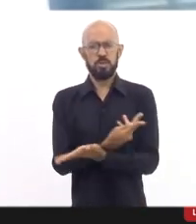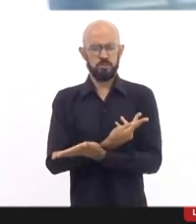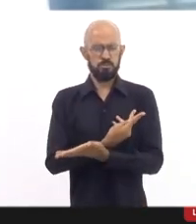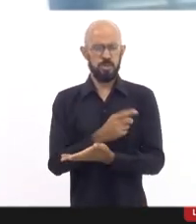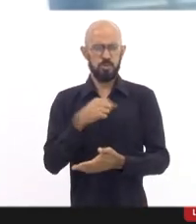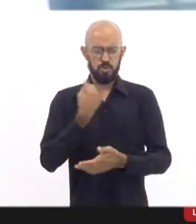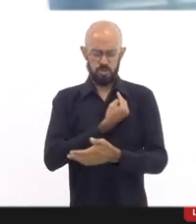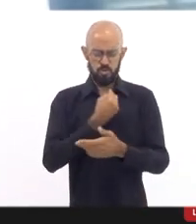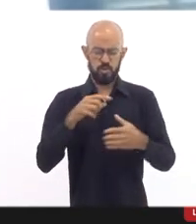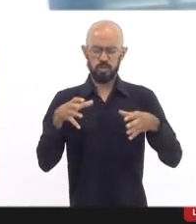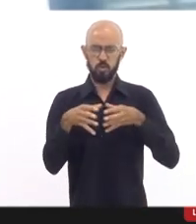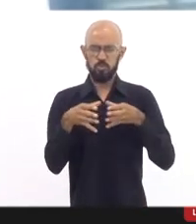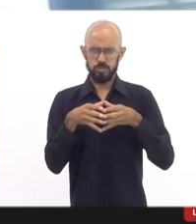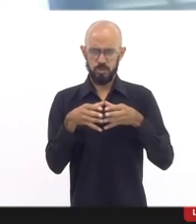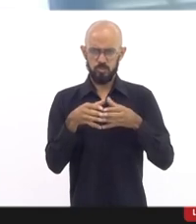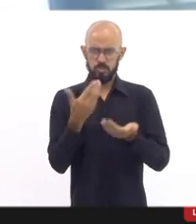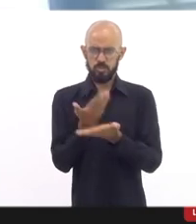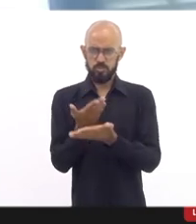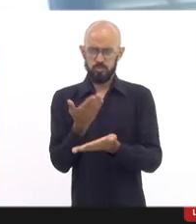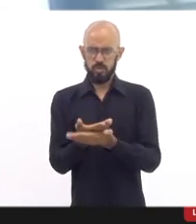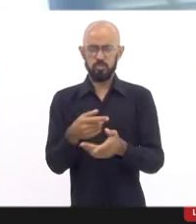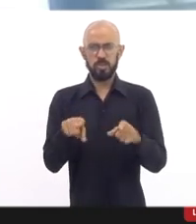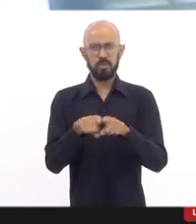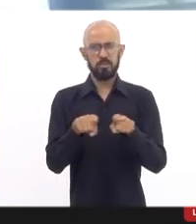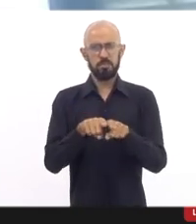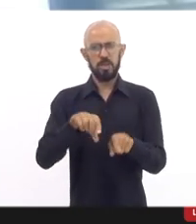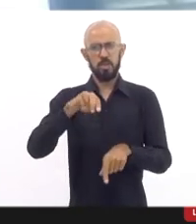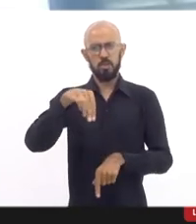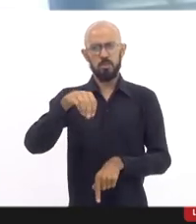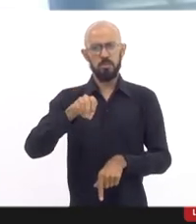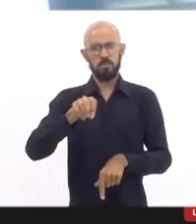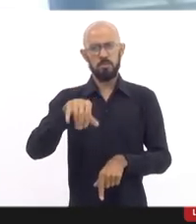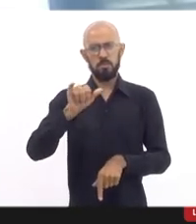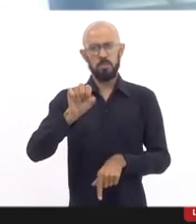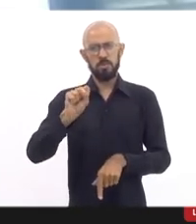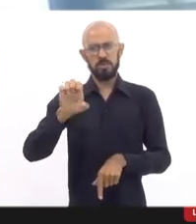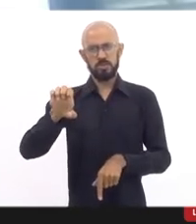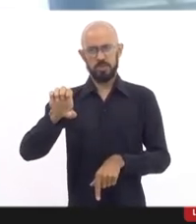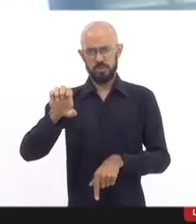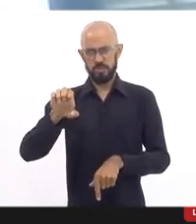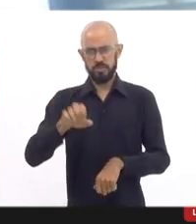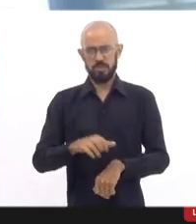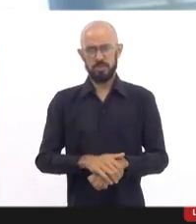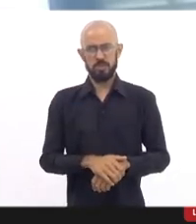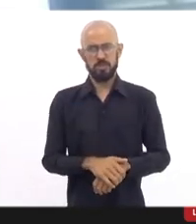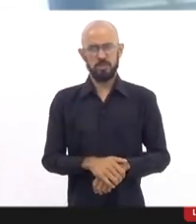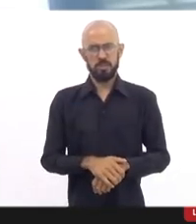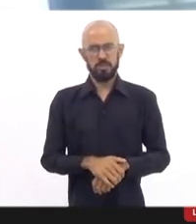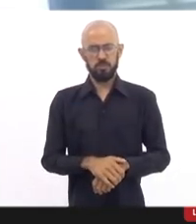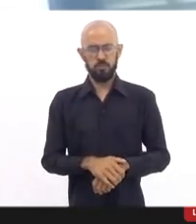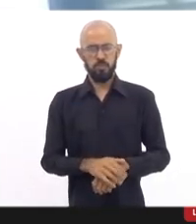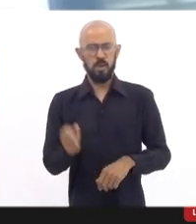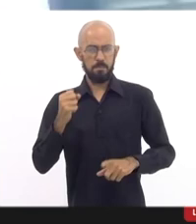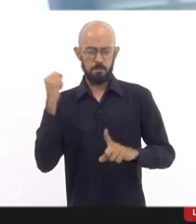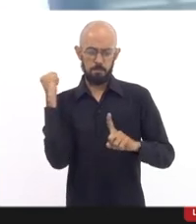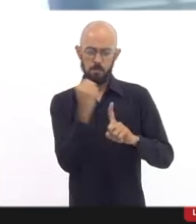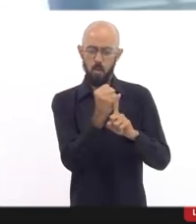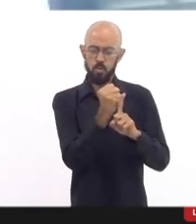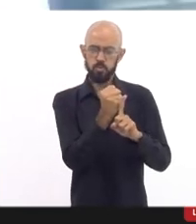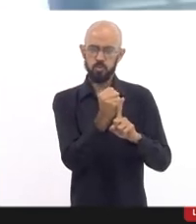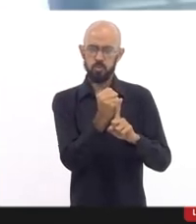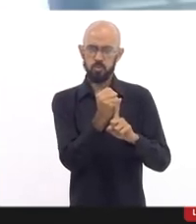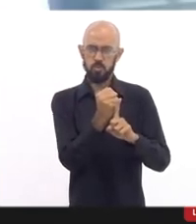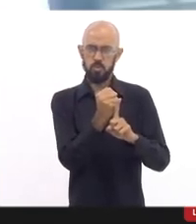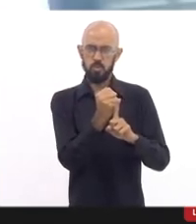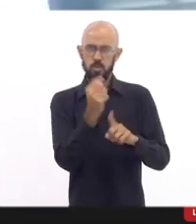emitida, que é o caso do Moise, aquele congolês assassinado aporretada no quiosque